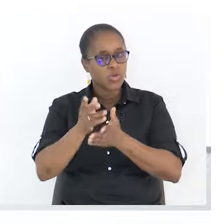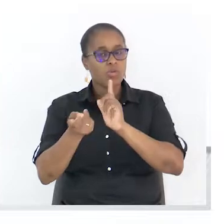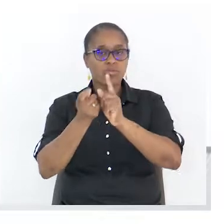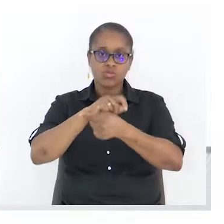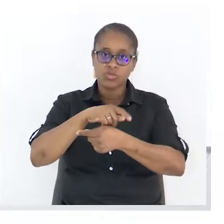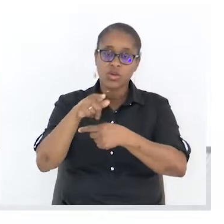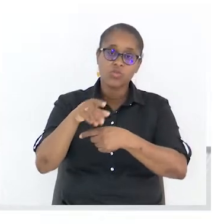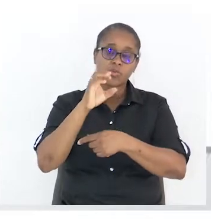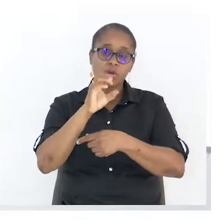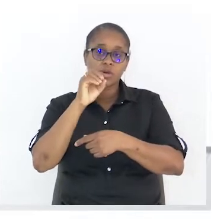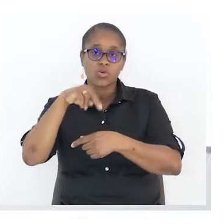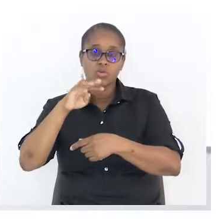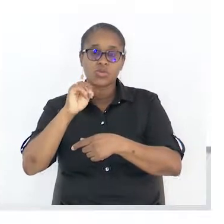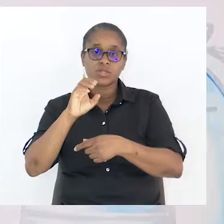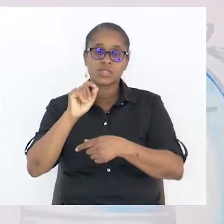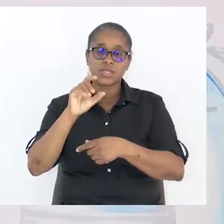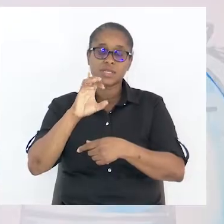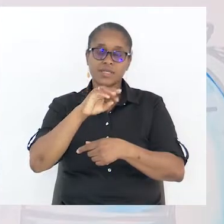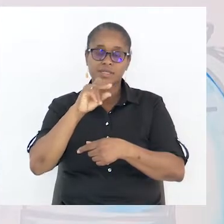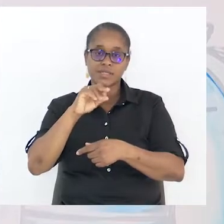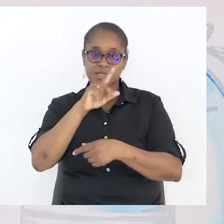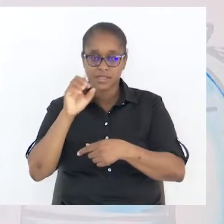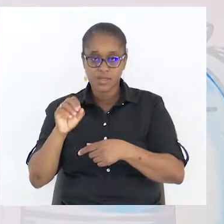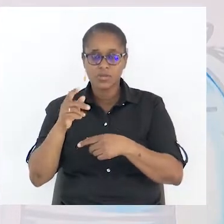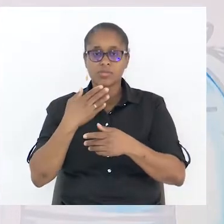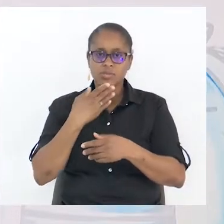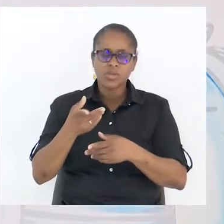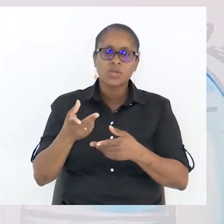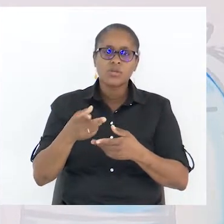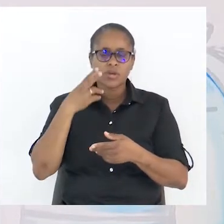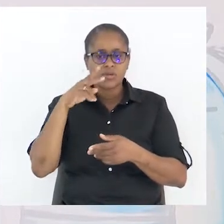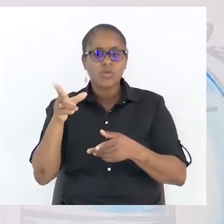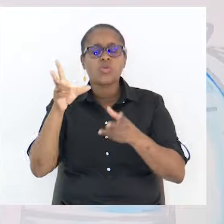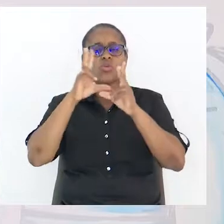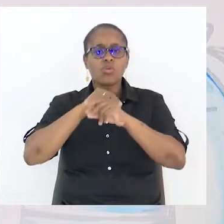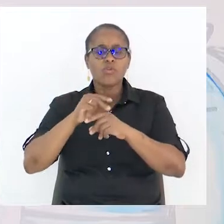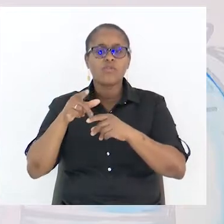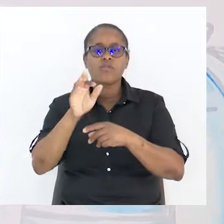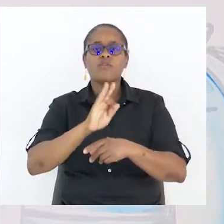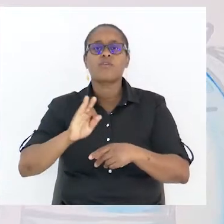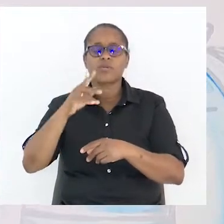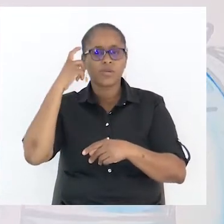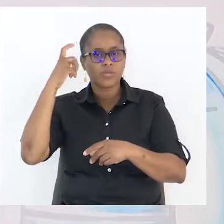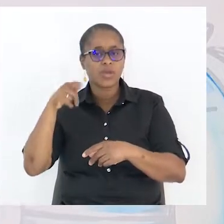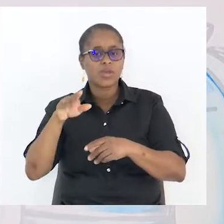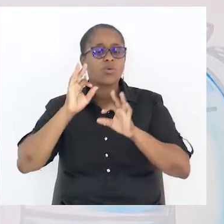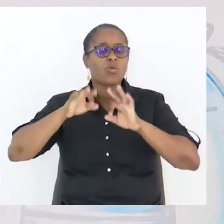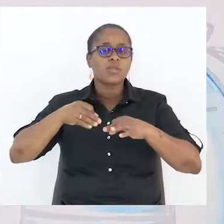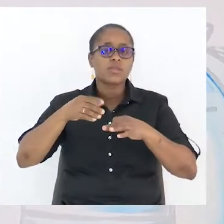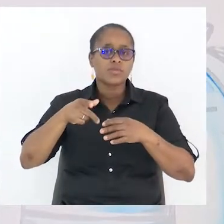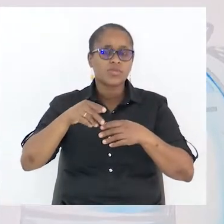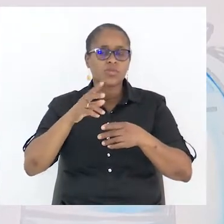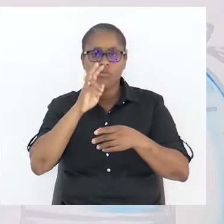suscitar novos modos de pensar. Então, essa última passagem é o foco fundamental dessa